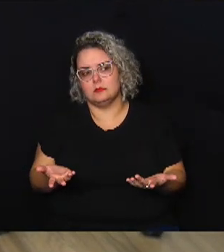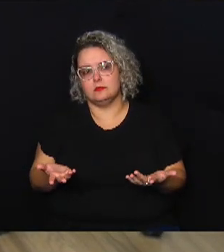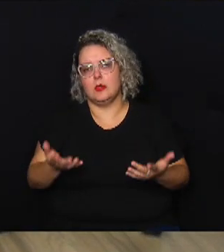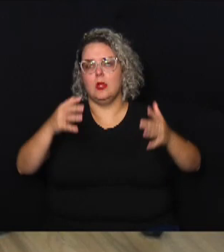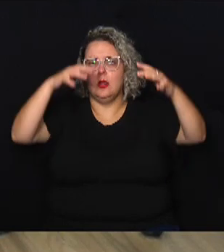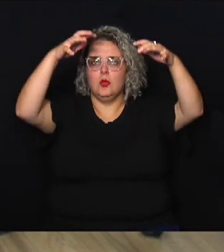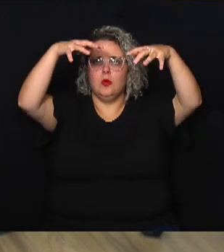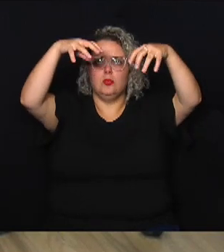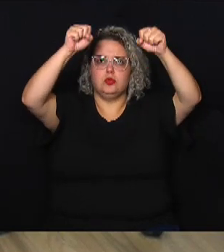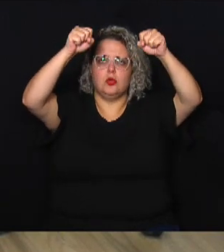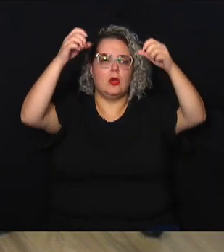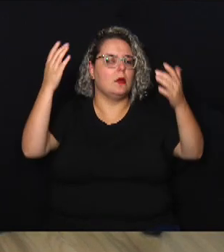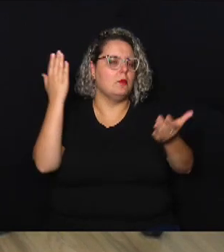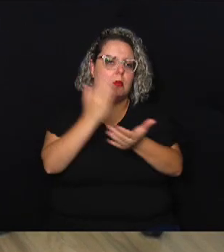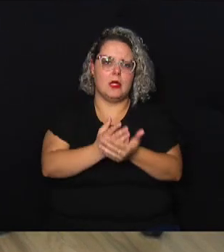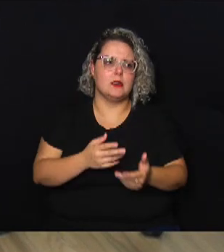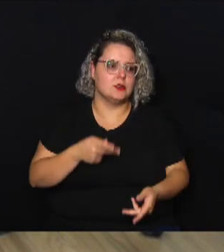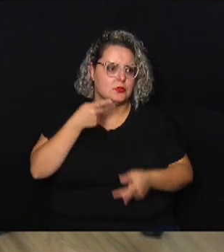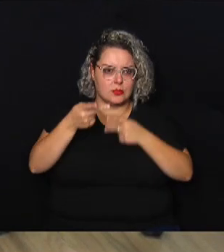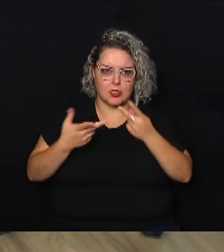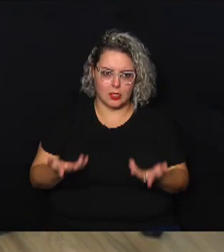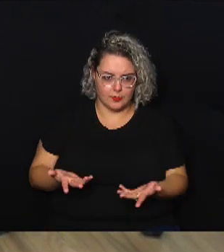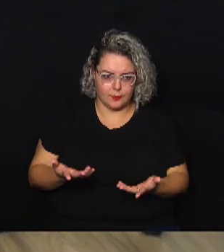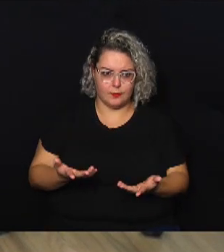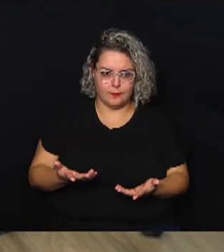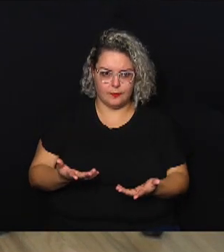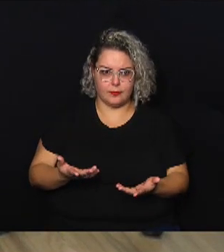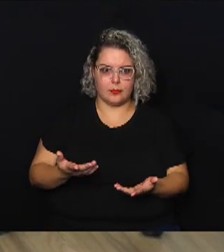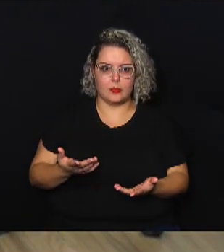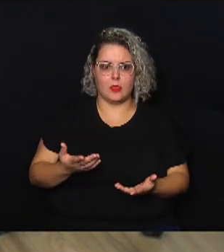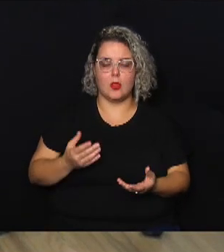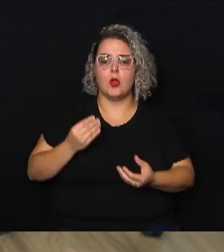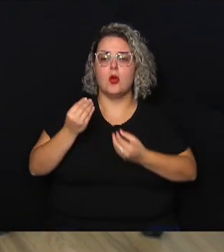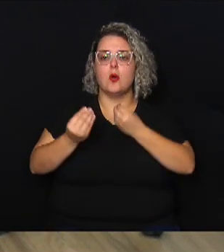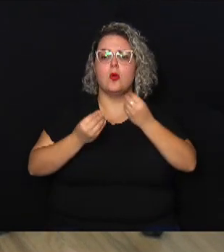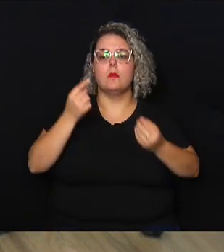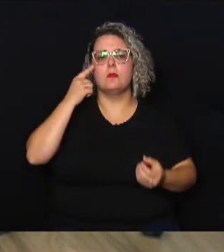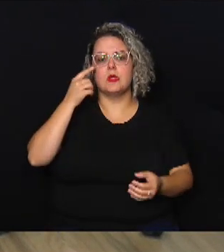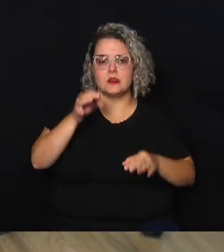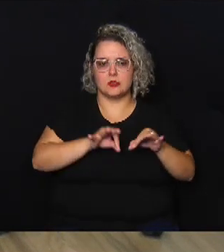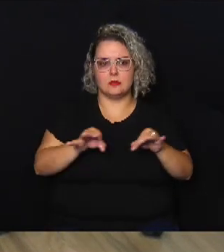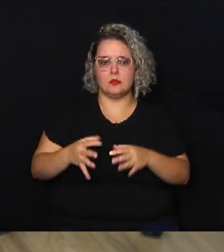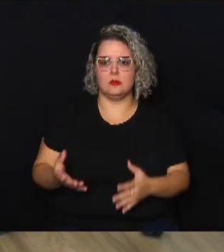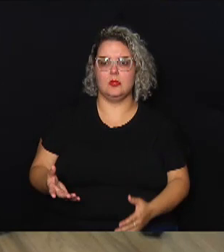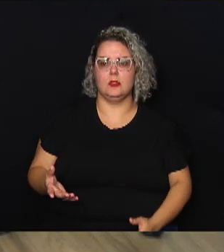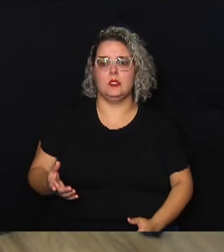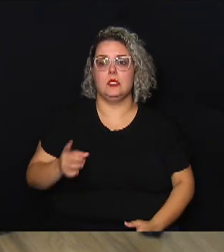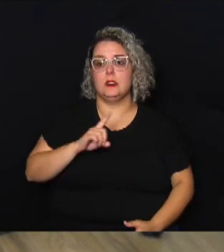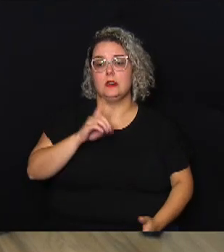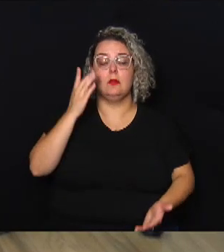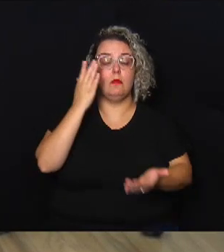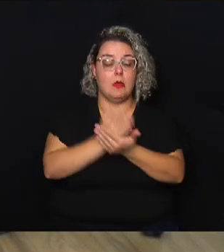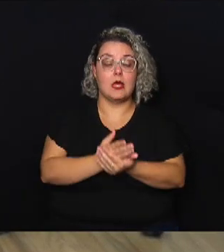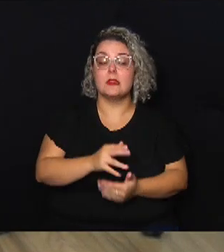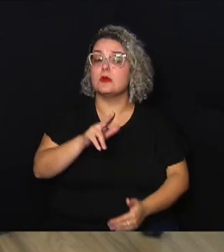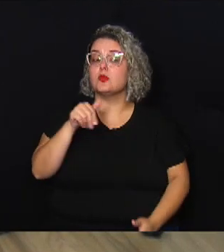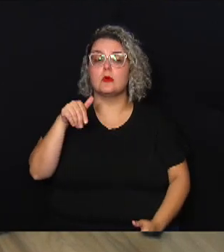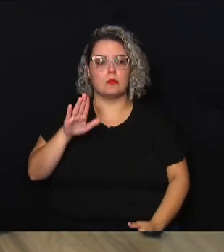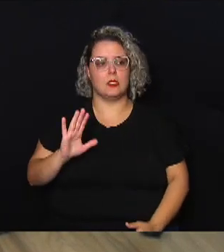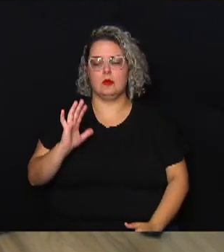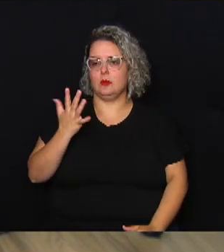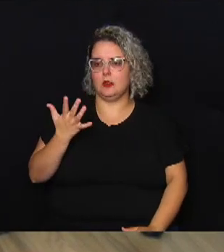planejamento para que o assunto não morra e claro para que isso não aconteça nunca mais vereador